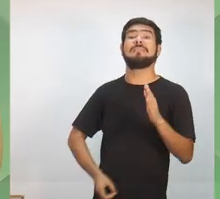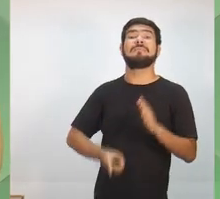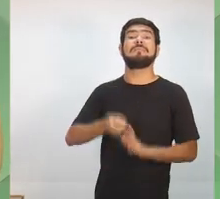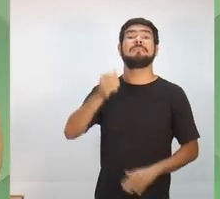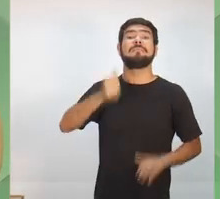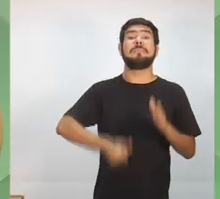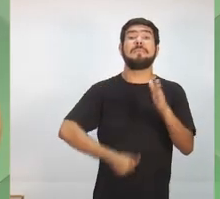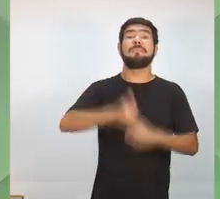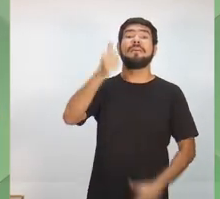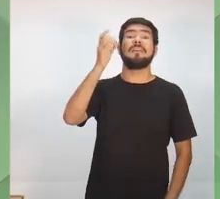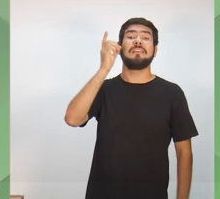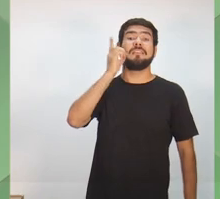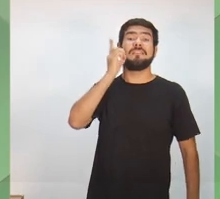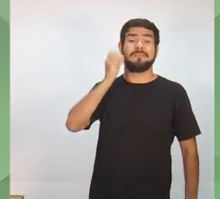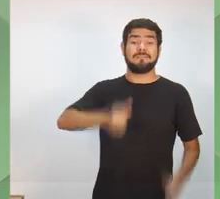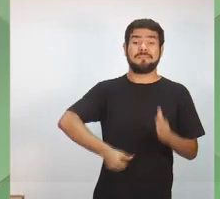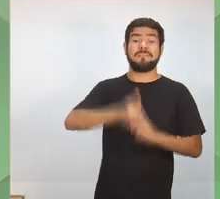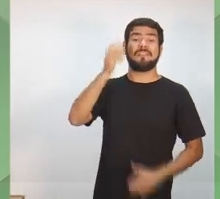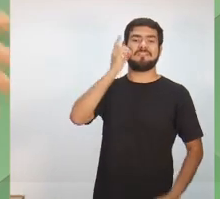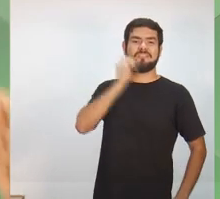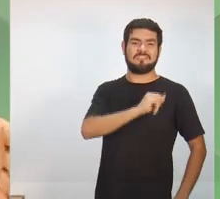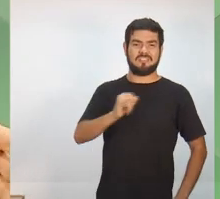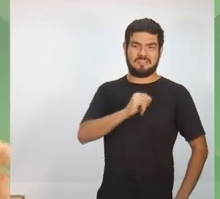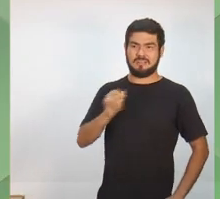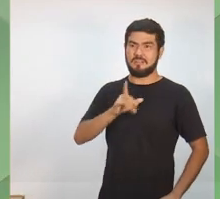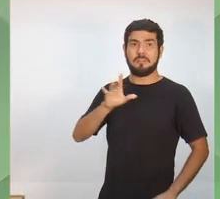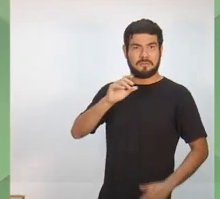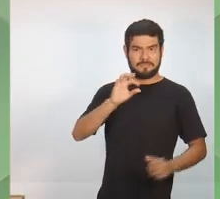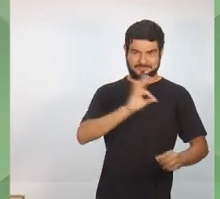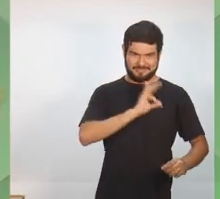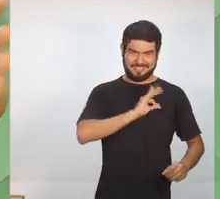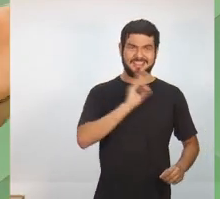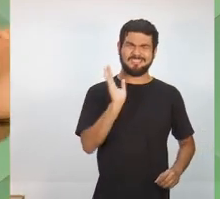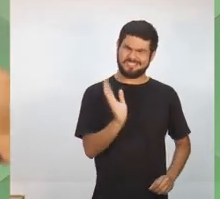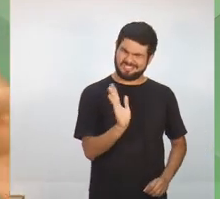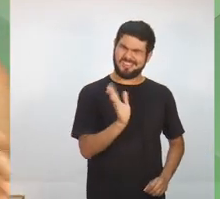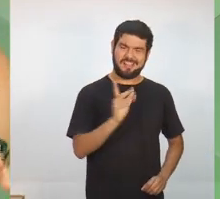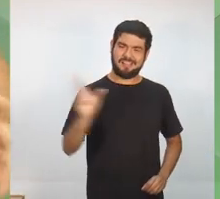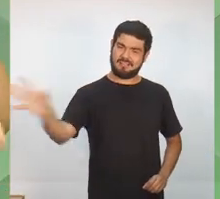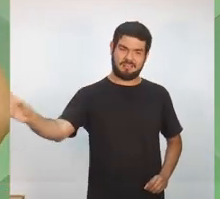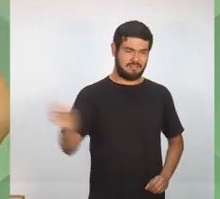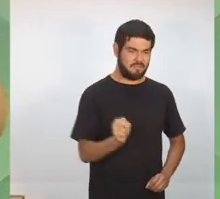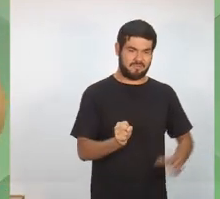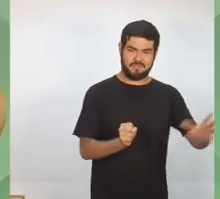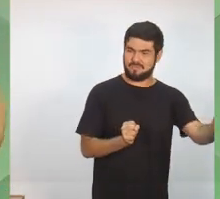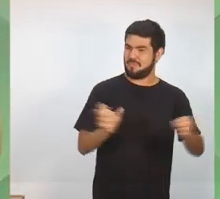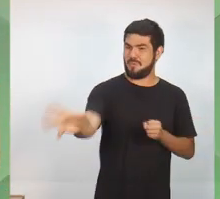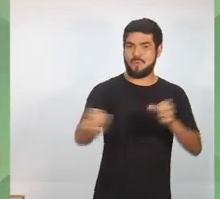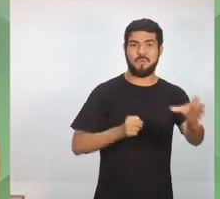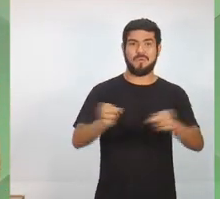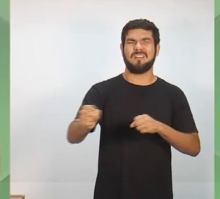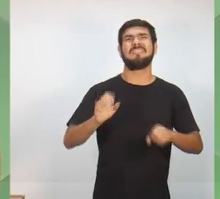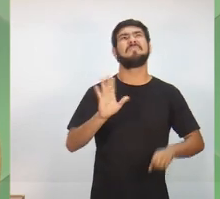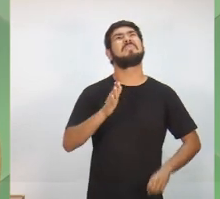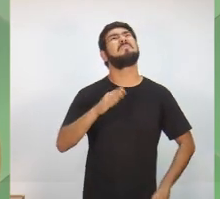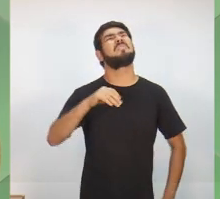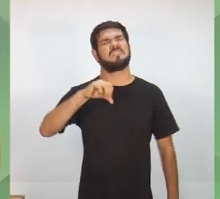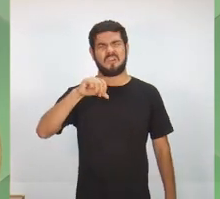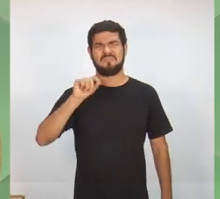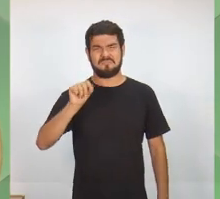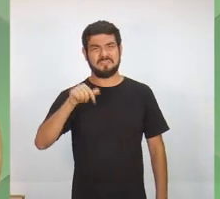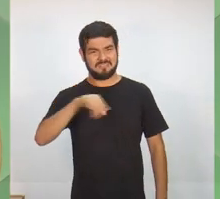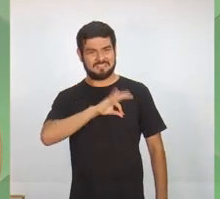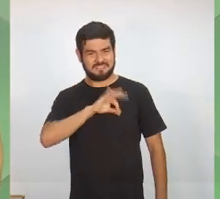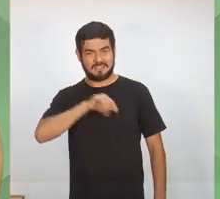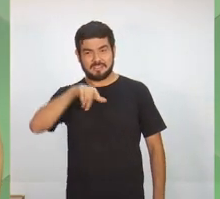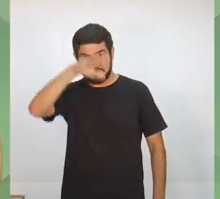janeiro. Nós vamos pegar os policiais que já estão aí. Nós temos o efetivo de aproximadamente 9 mil policiais. Para